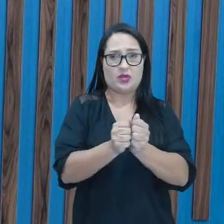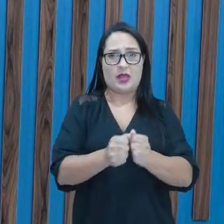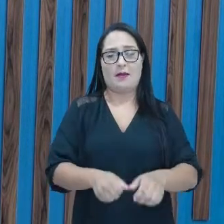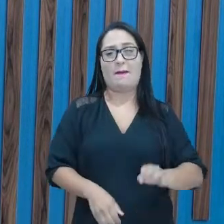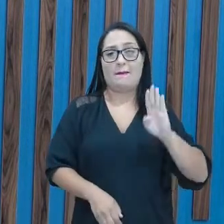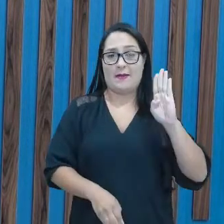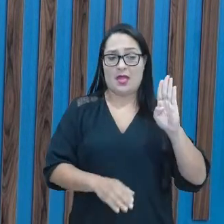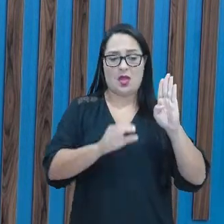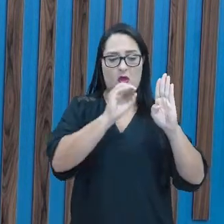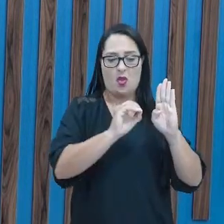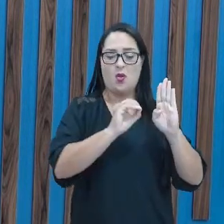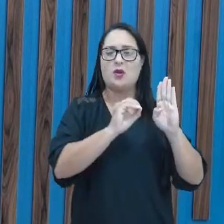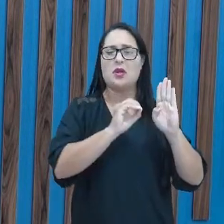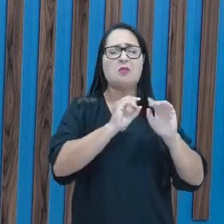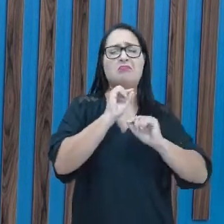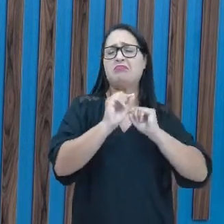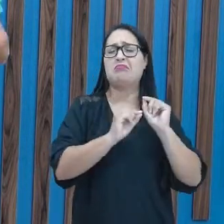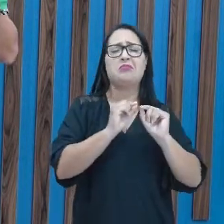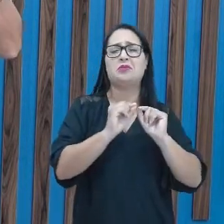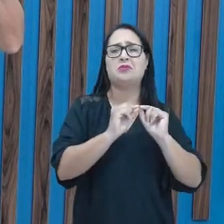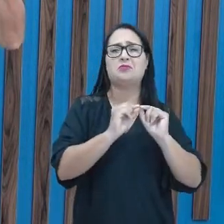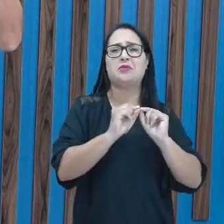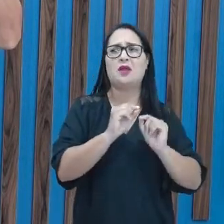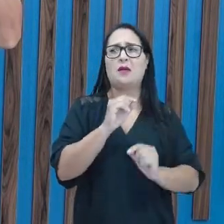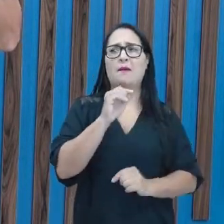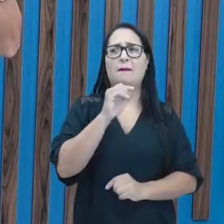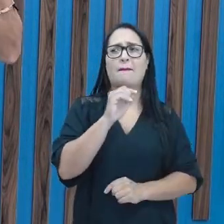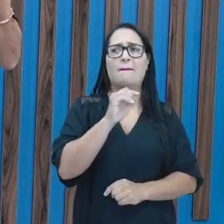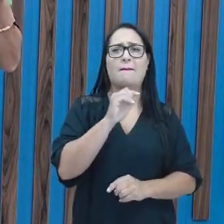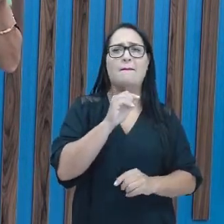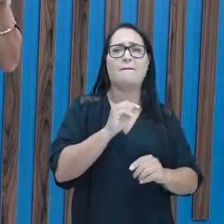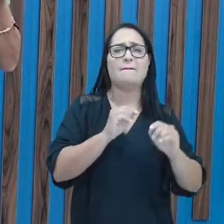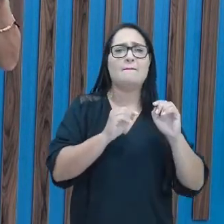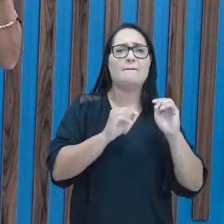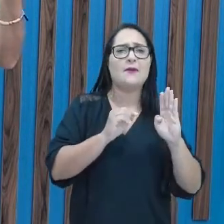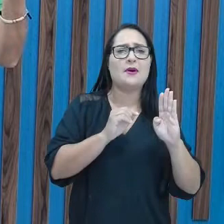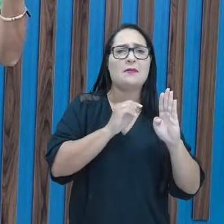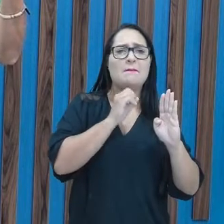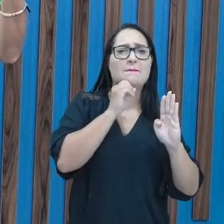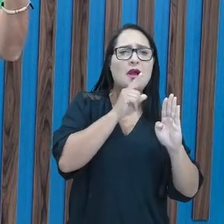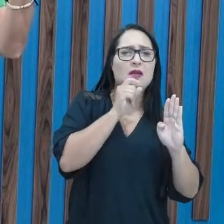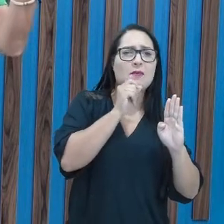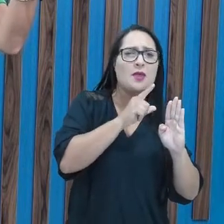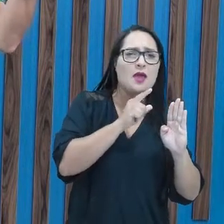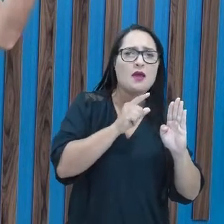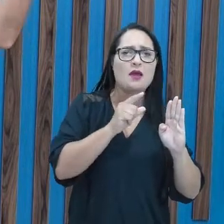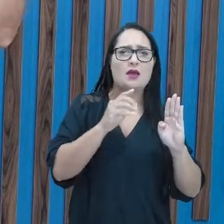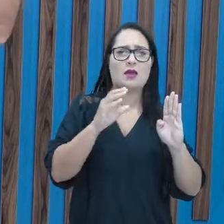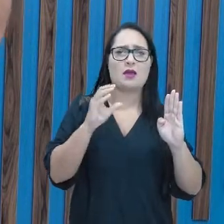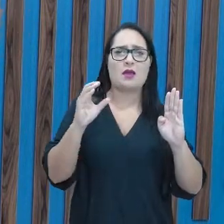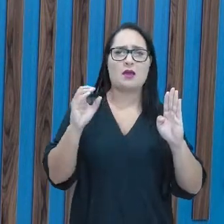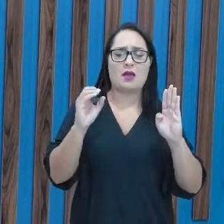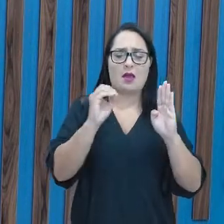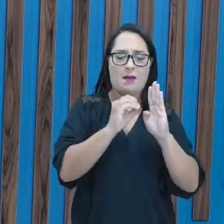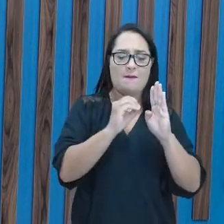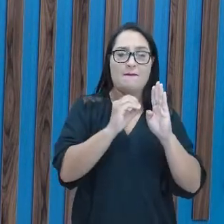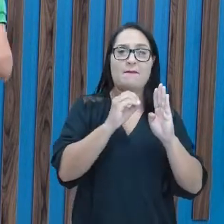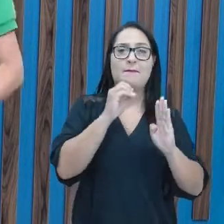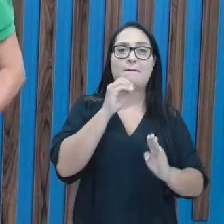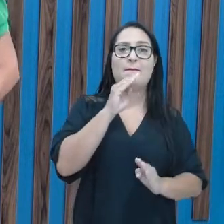com O, como é que faz? B, B, O, juntando as duas, B,